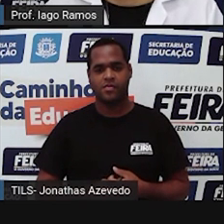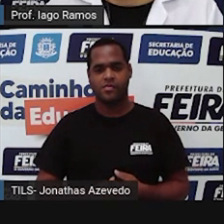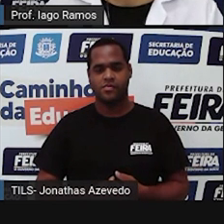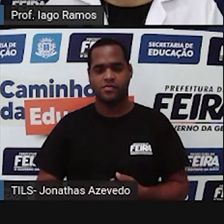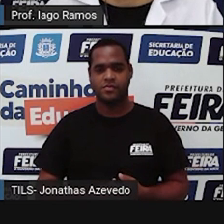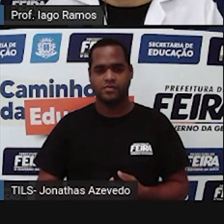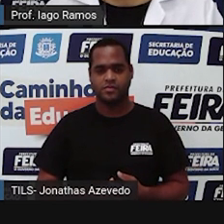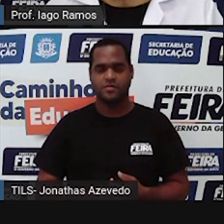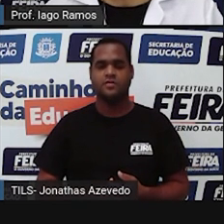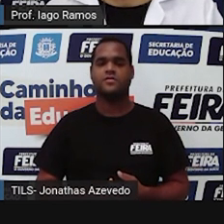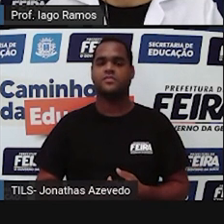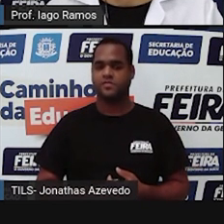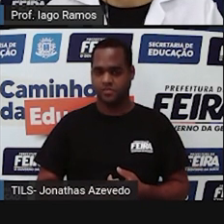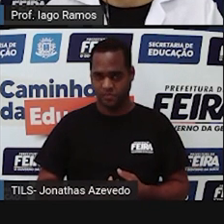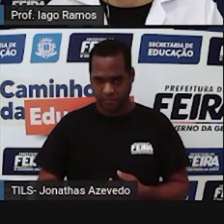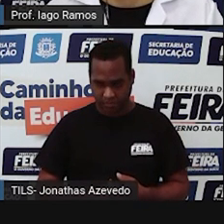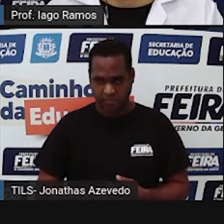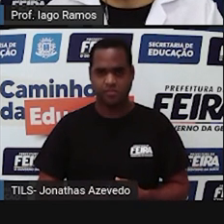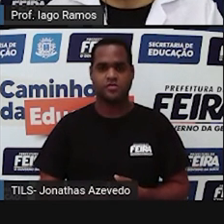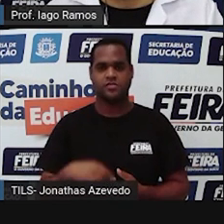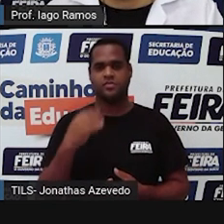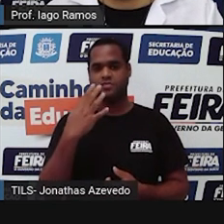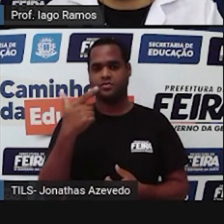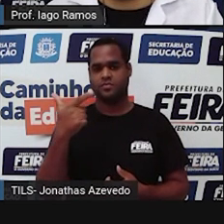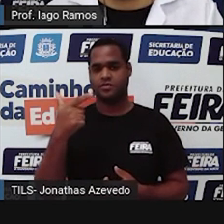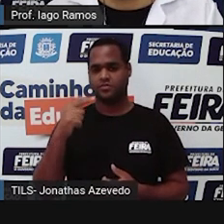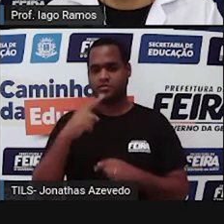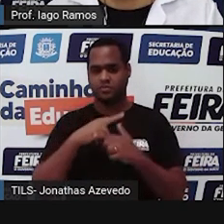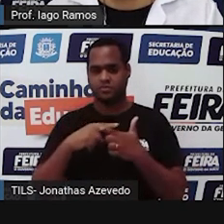Olha só. Tá vendo ali? 42 dividido por 2.